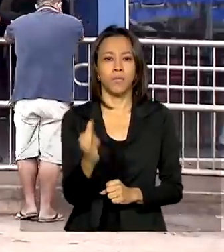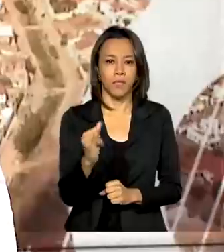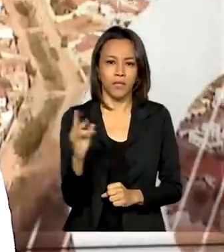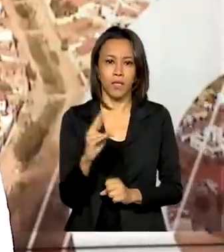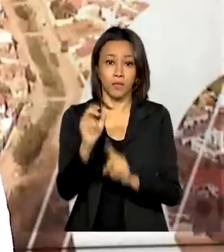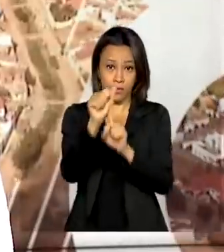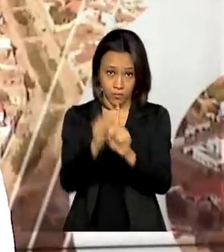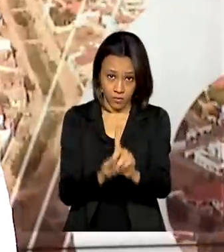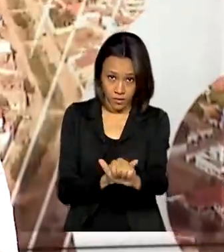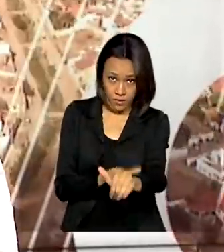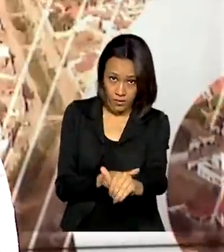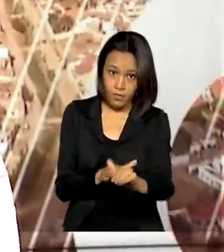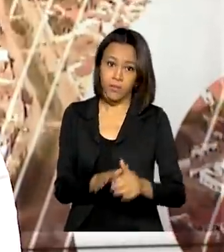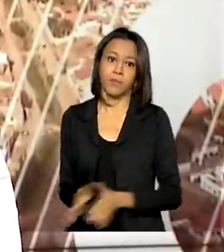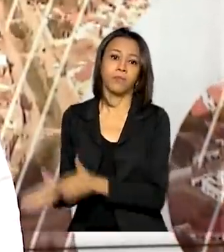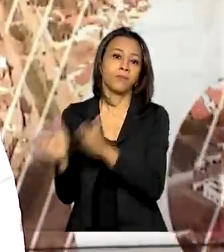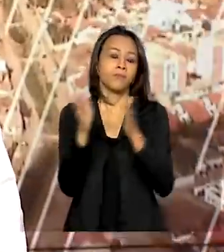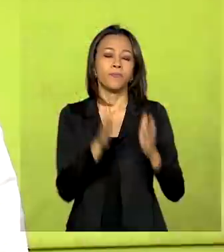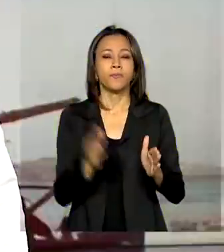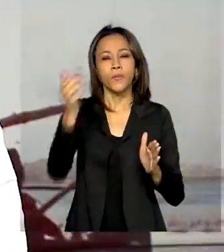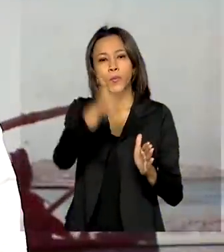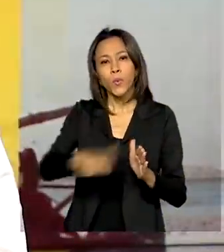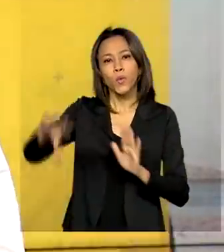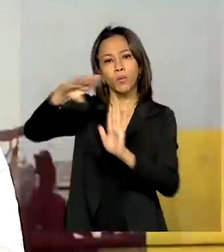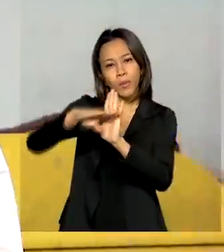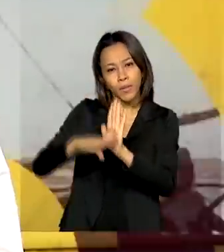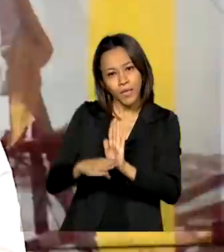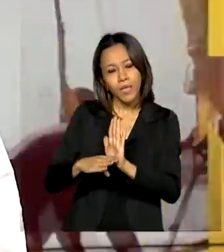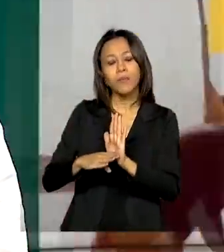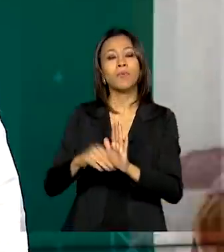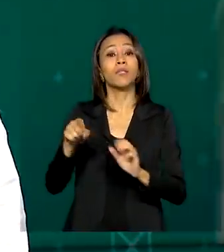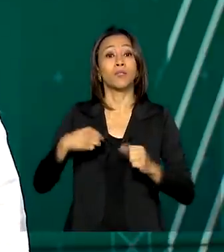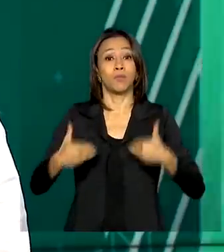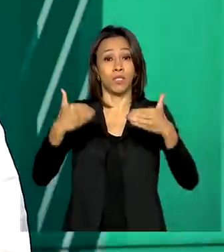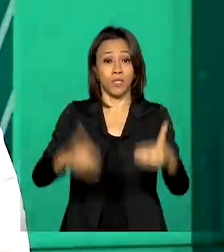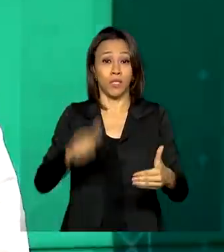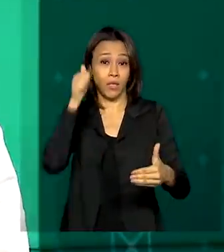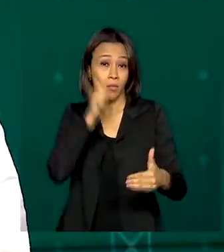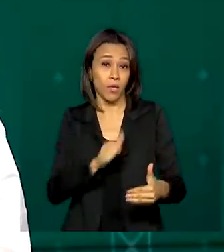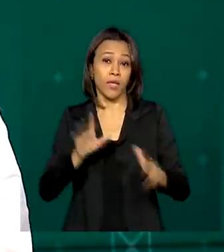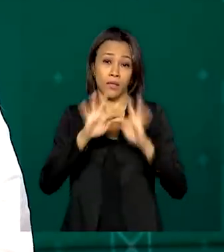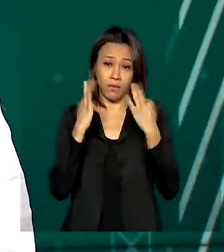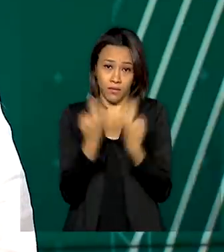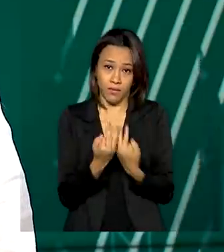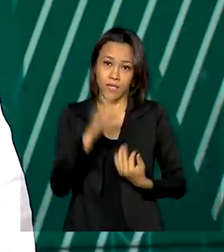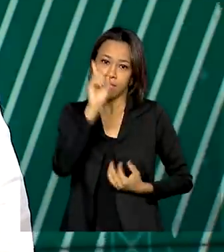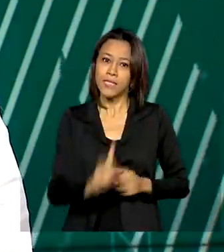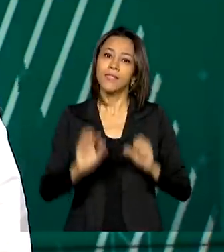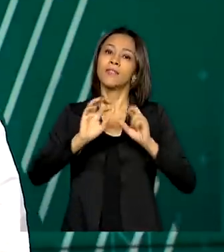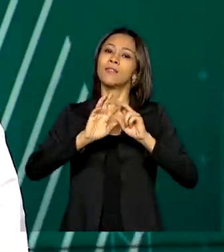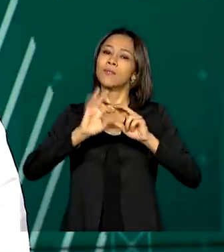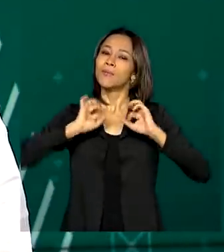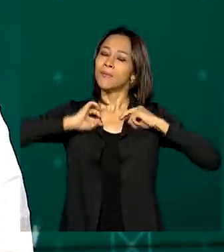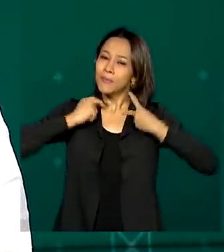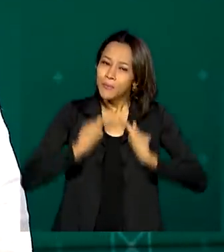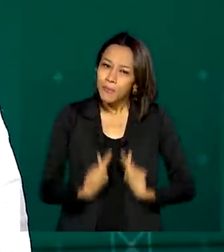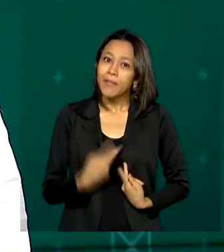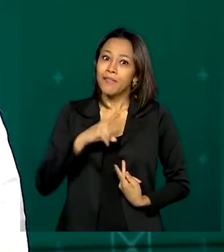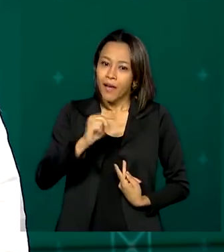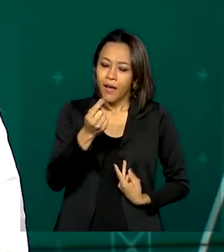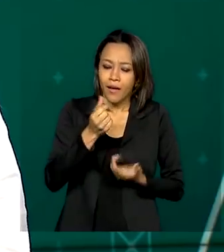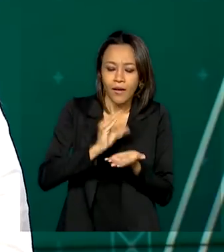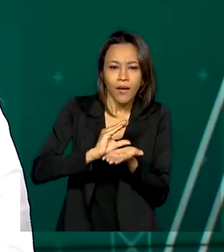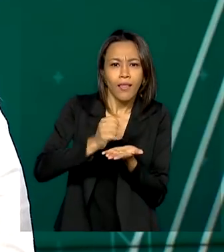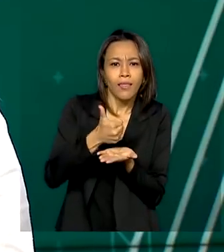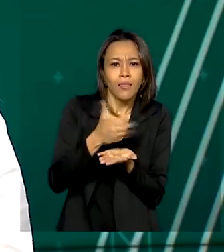setembro. Um programa lançado pelo Ministério da Mulher, da Família e dos Direitos Humanos vai investir R$ 10 milhões em